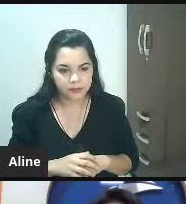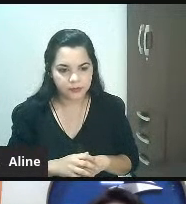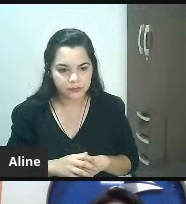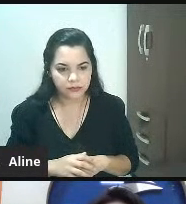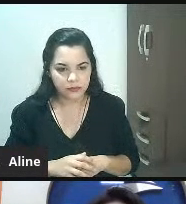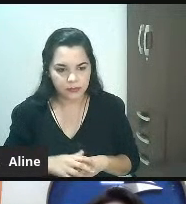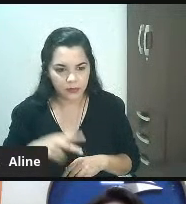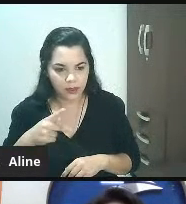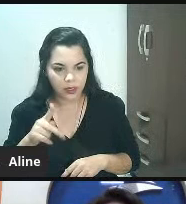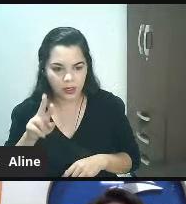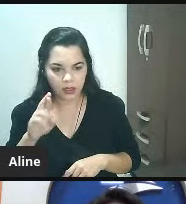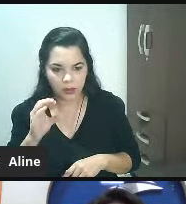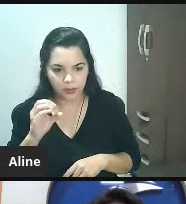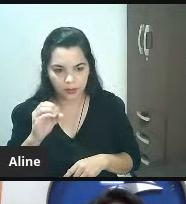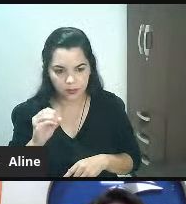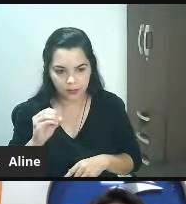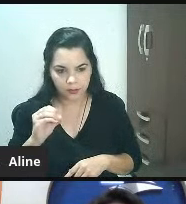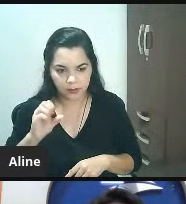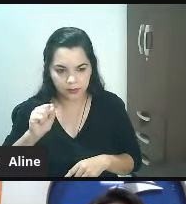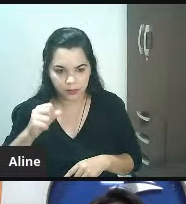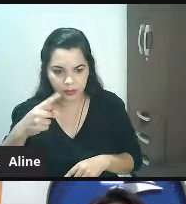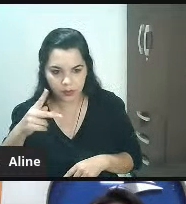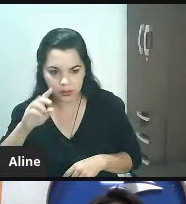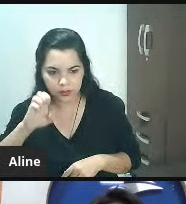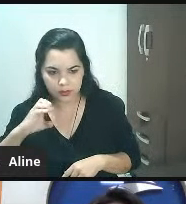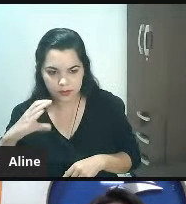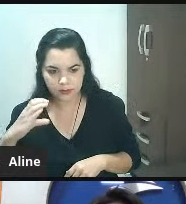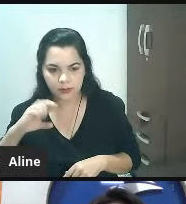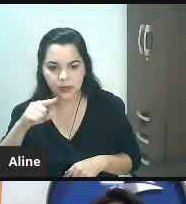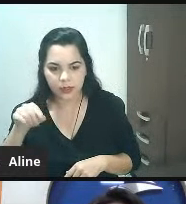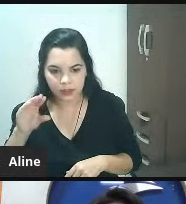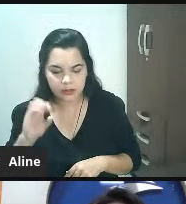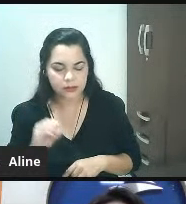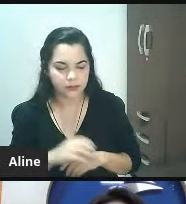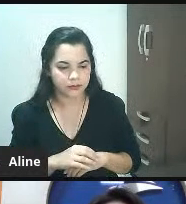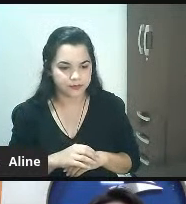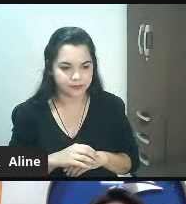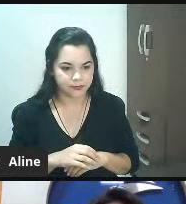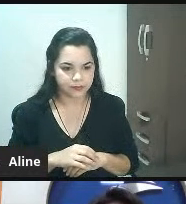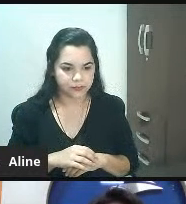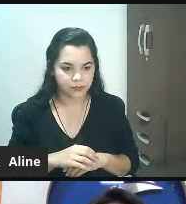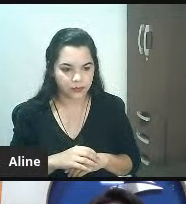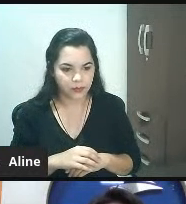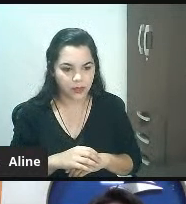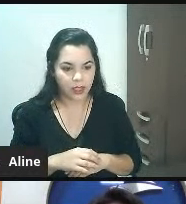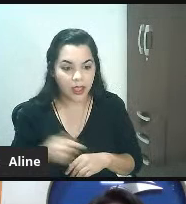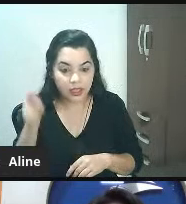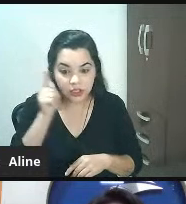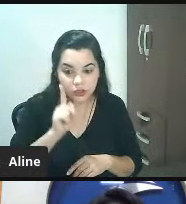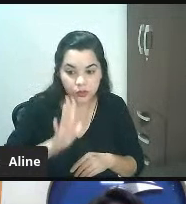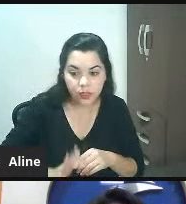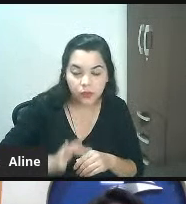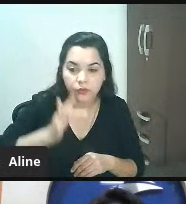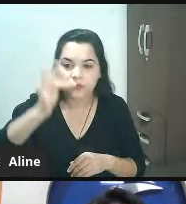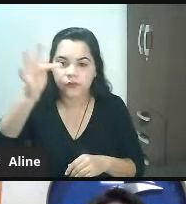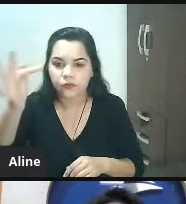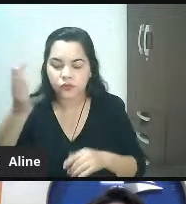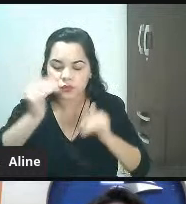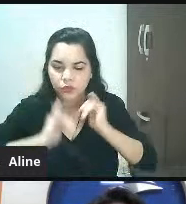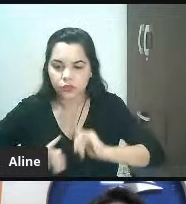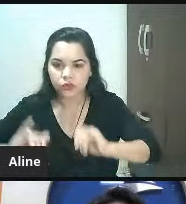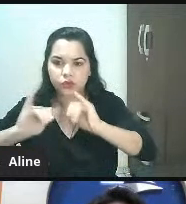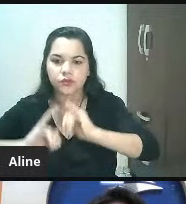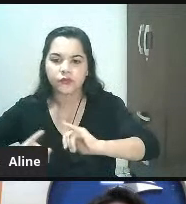Existe uma regra que fala assim, a prospecção que nós fizemos nos últimos 30 dias vai impactar a nossa venda nos próximos 90 dias.